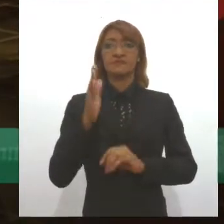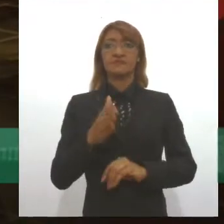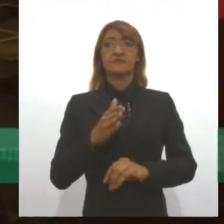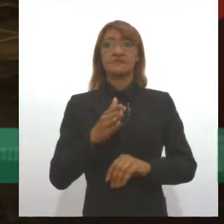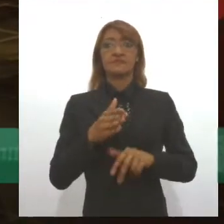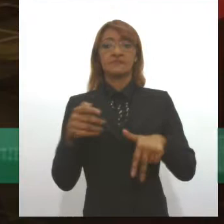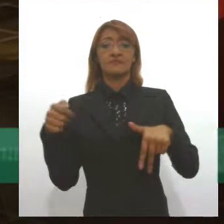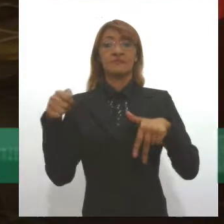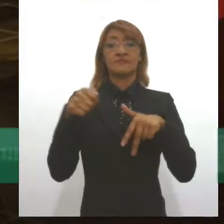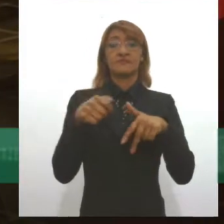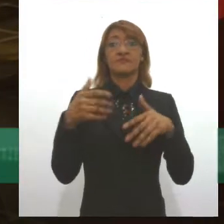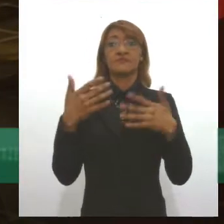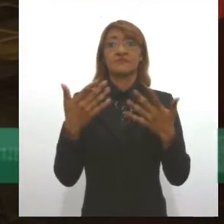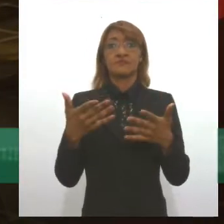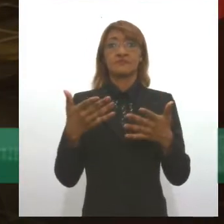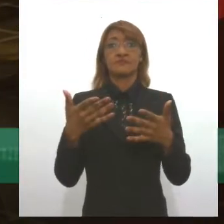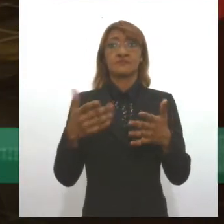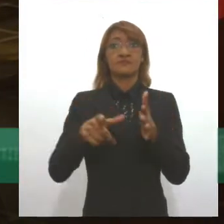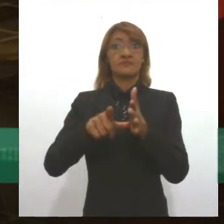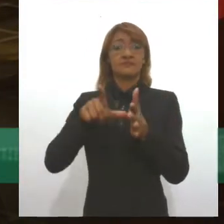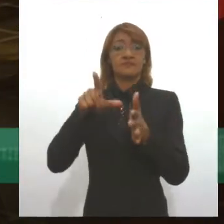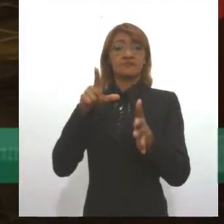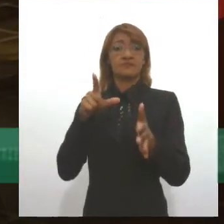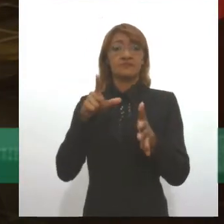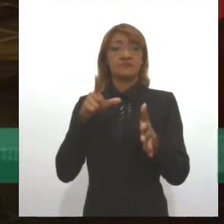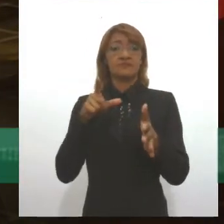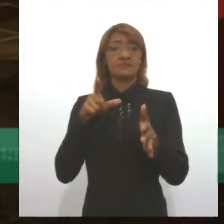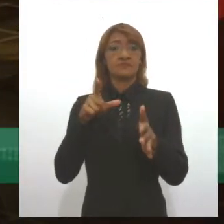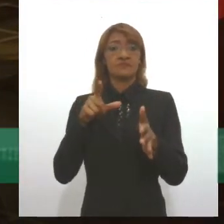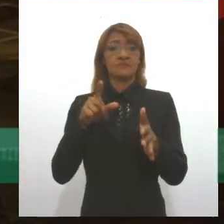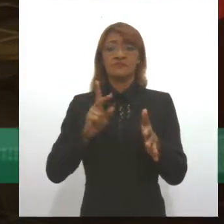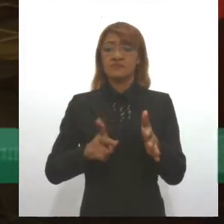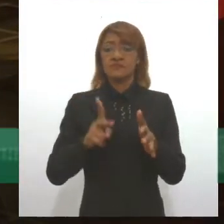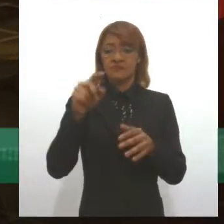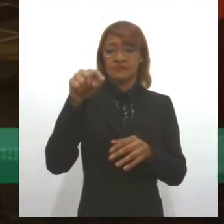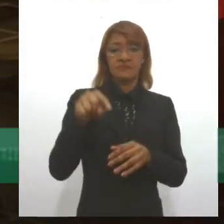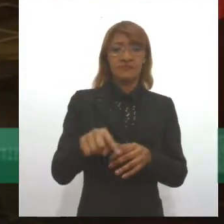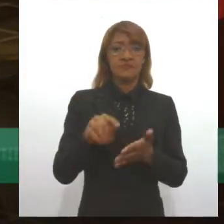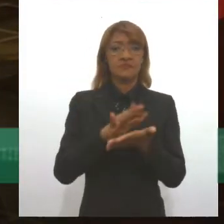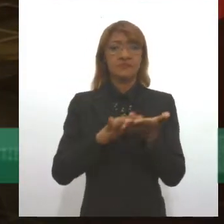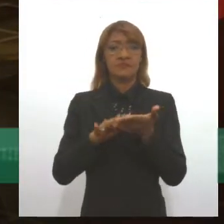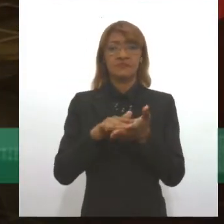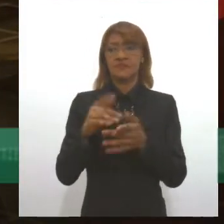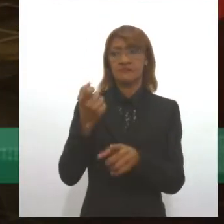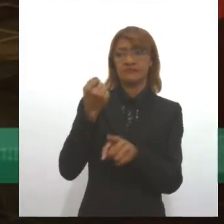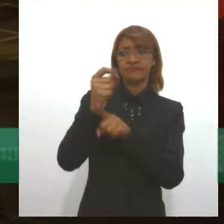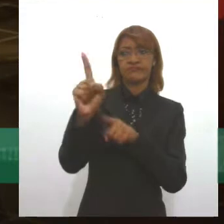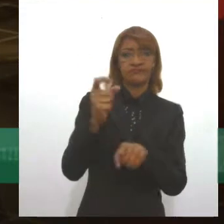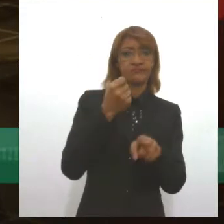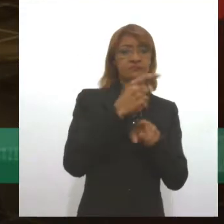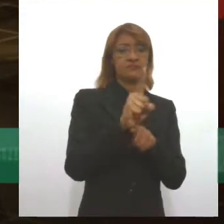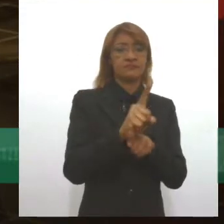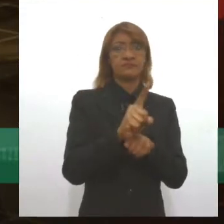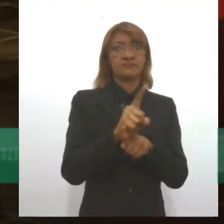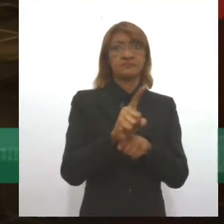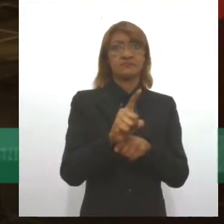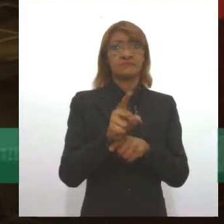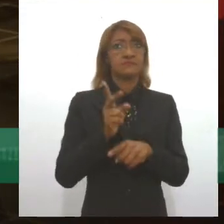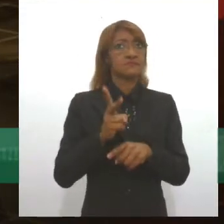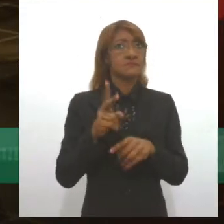e que aqui fizeram com que os ciganos sempre tenham sido expulsos de um município a outro.